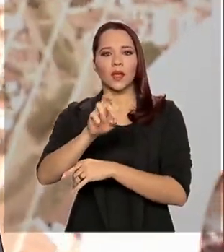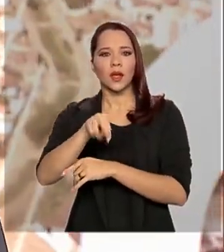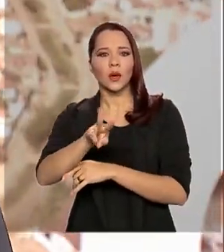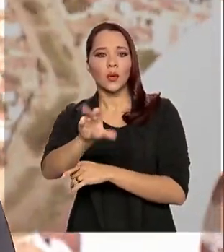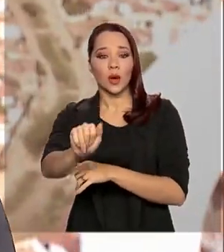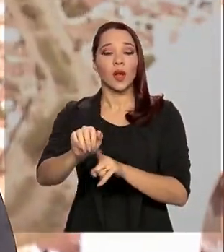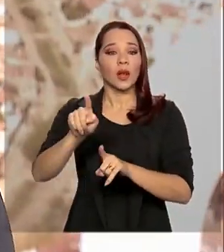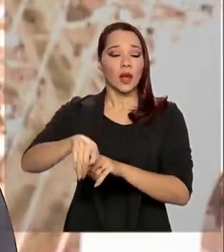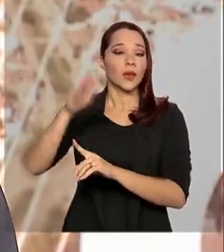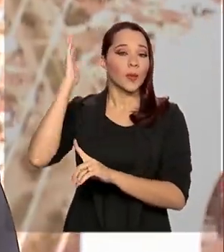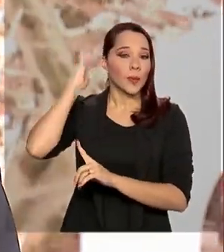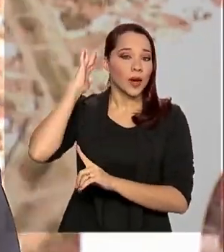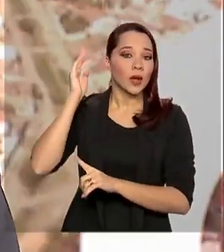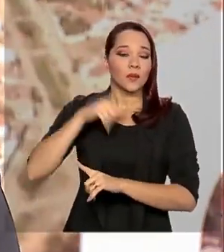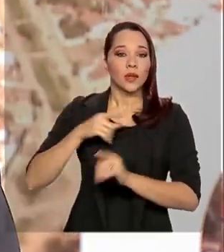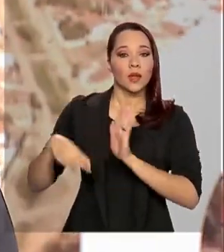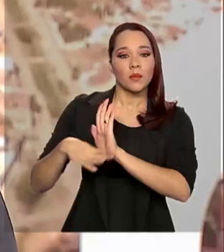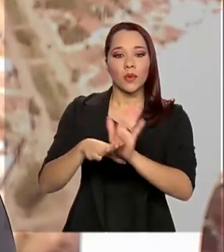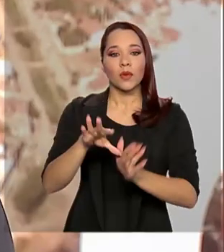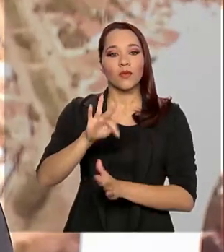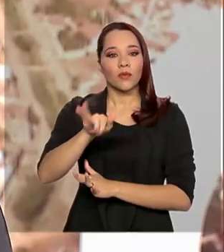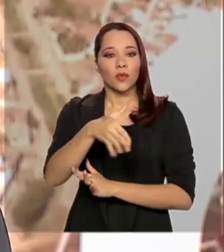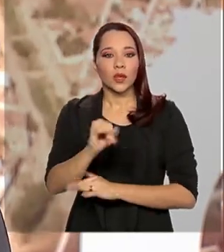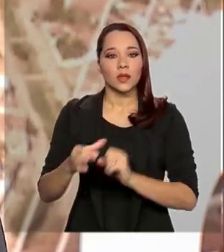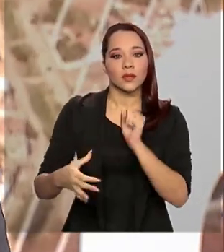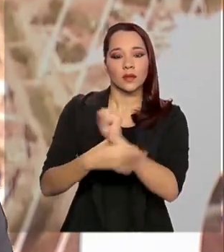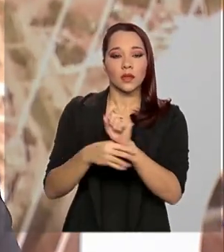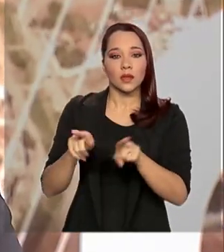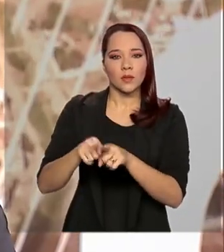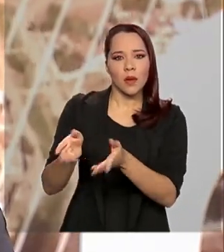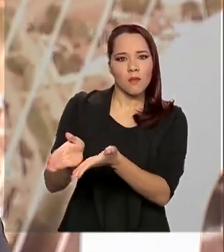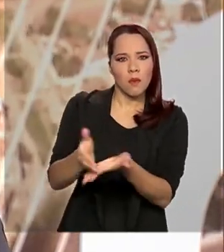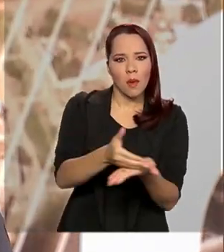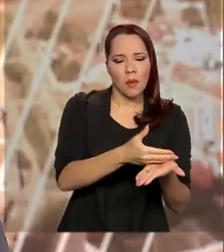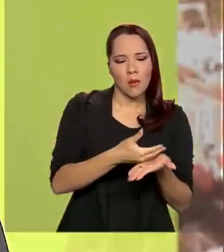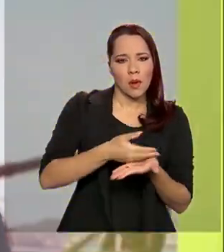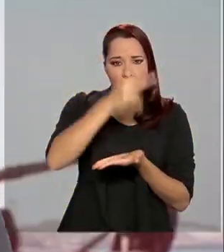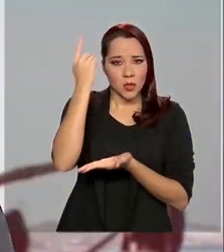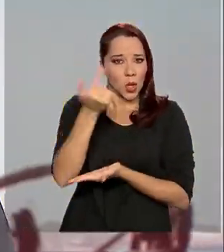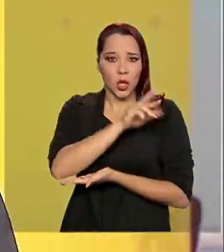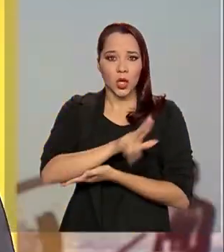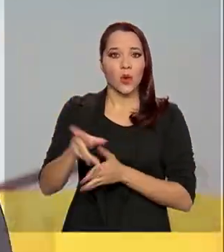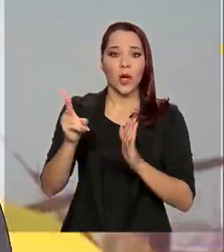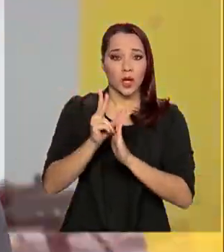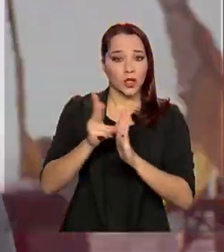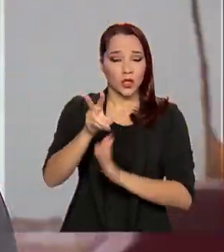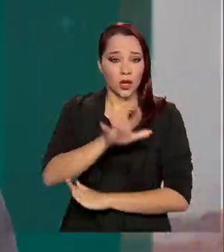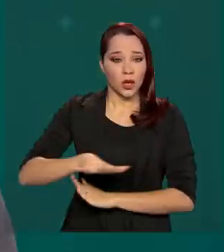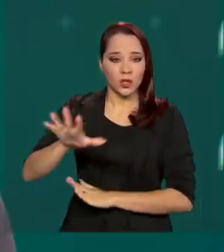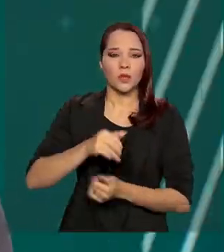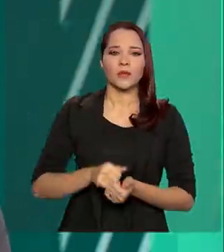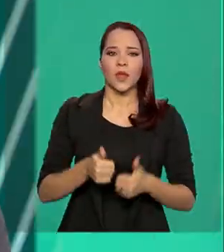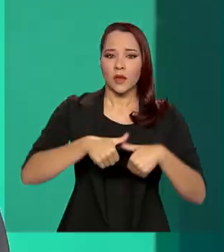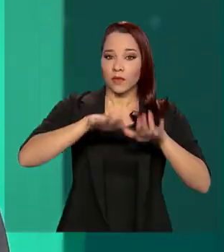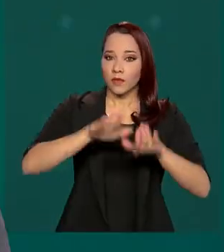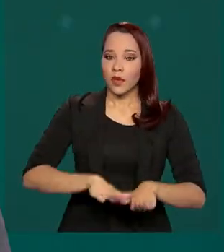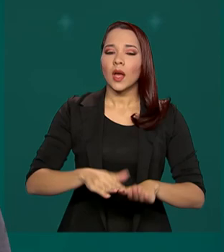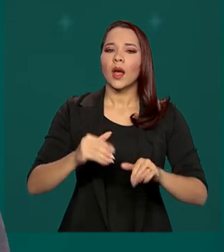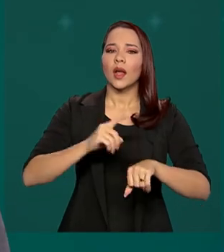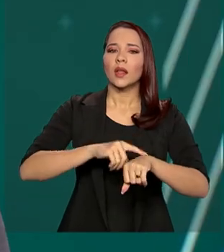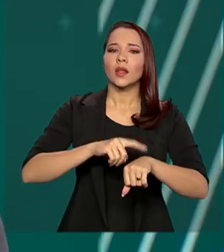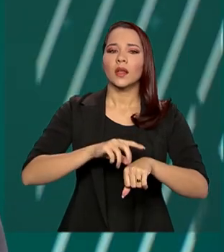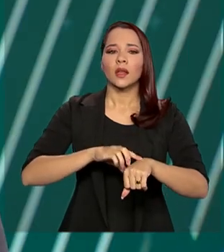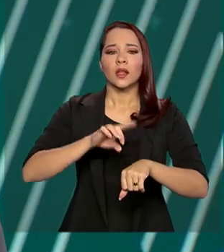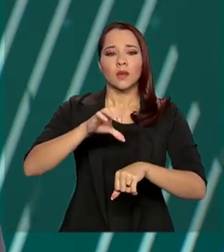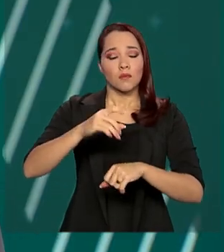para dar apoio a FUNAI nas ações de segurança e retirada de ocupantes não indígenas da região. O prazo de permanência da Força Nacional